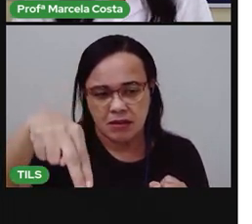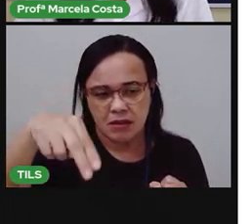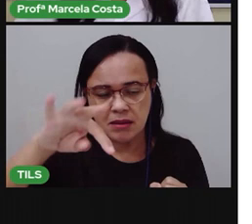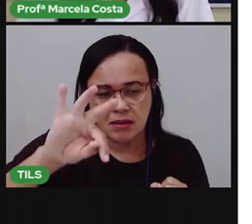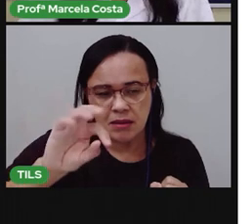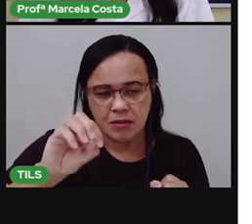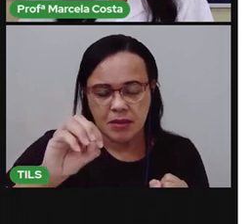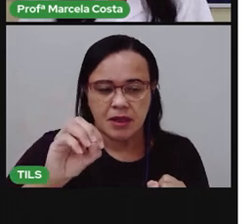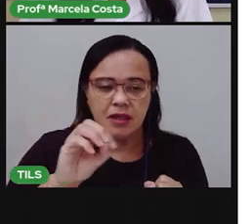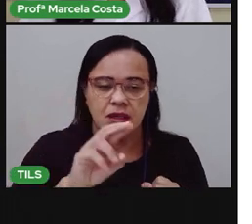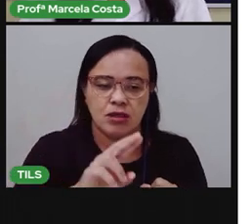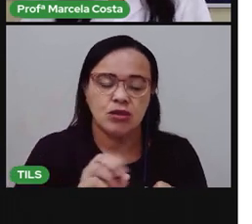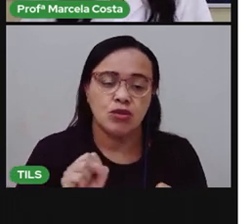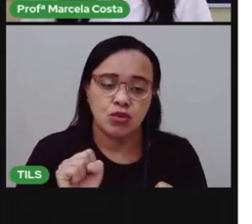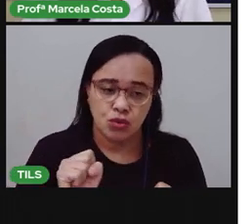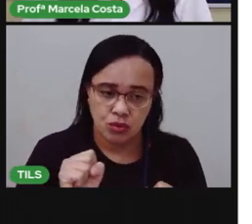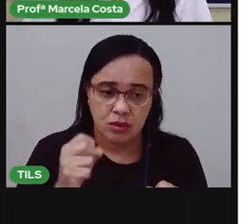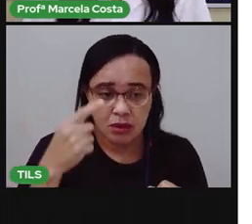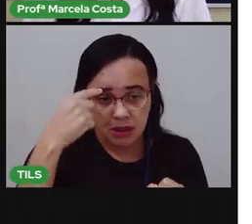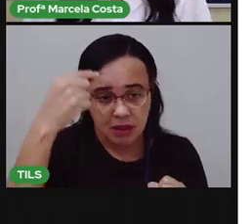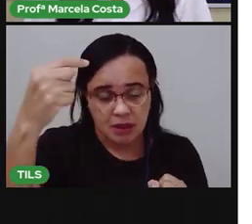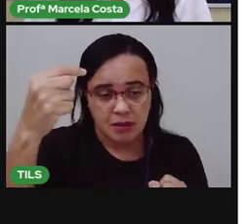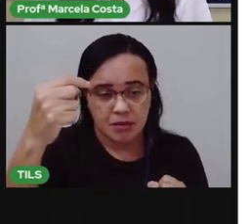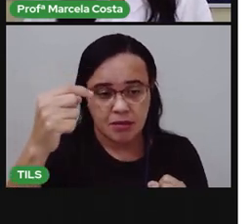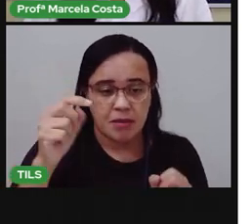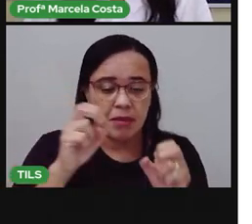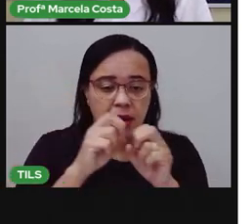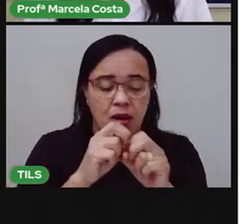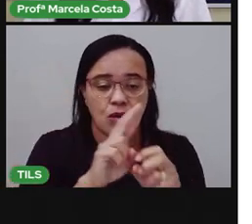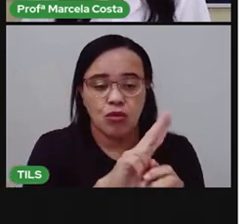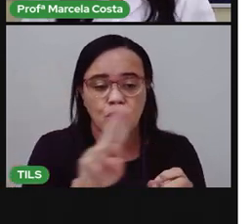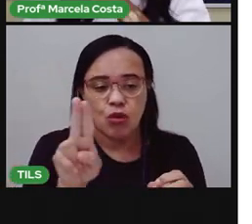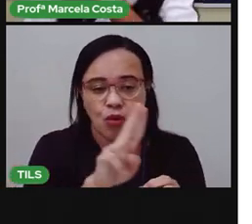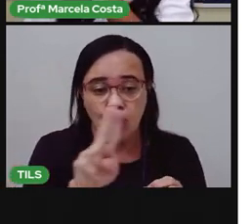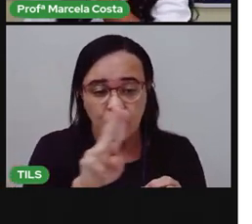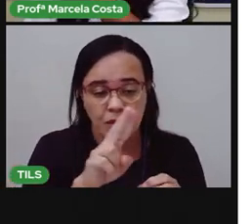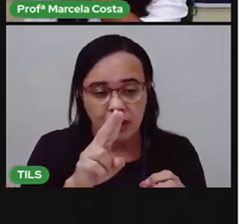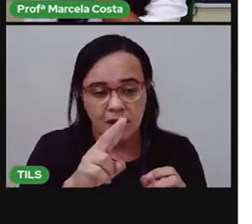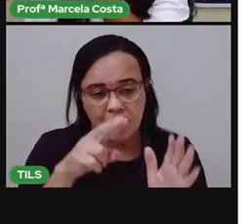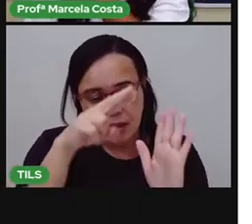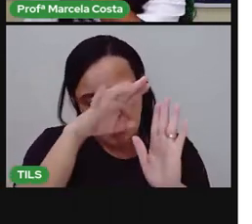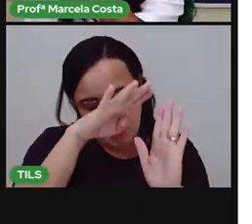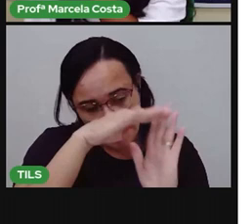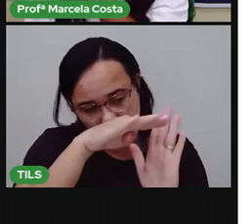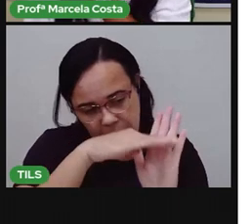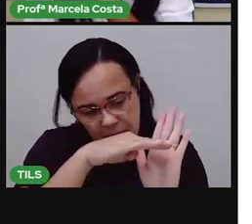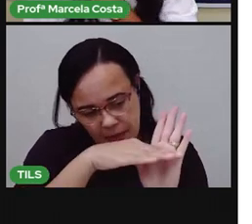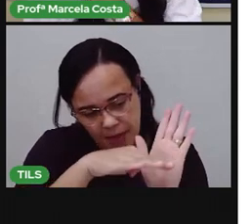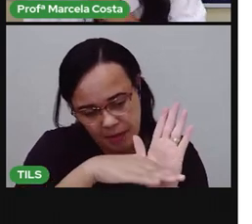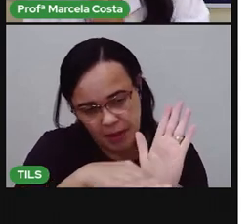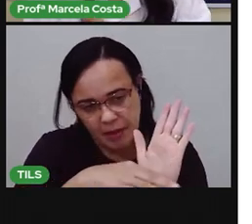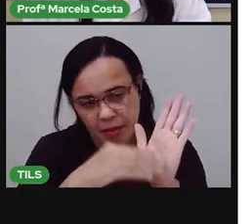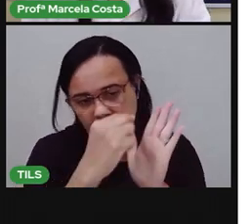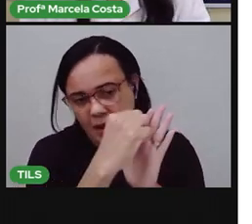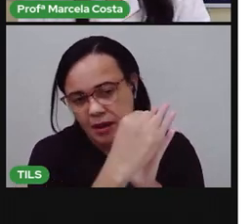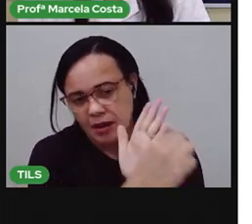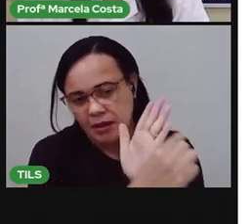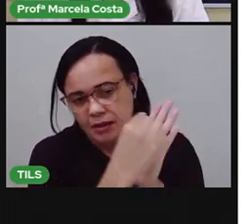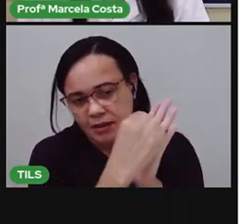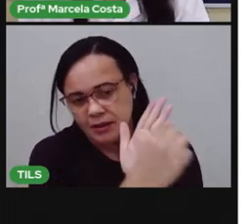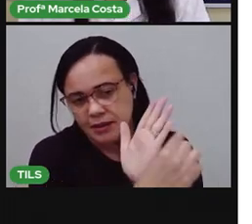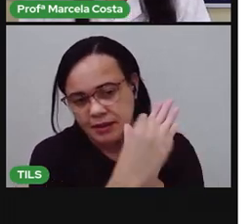Lembra como é que a gente faz uma lista? Primeiro, coloca o nome, né? O título dessa lista. O que é que a gente vai